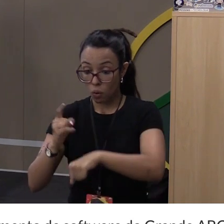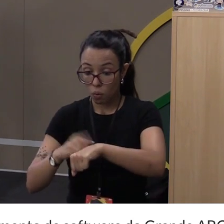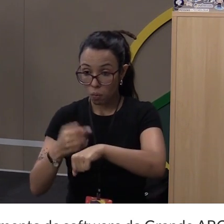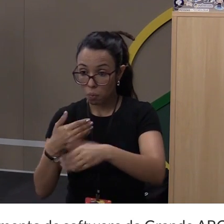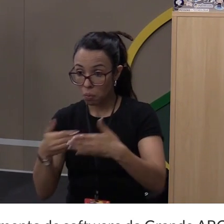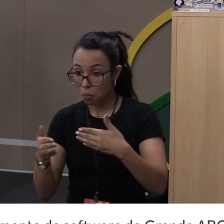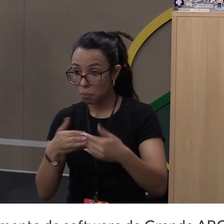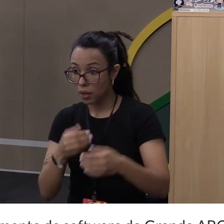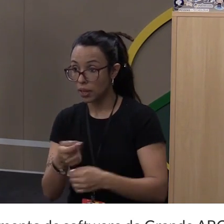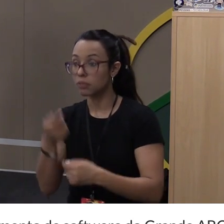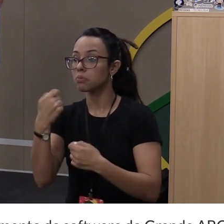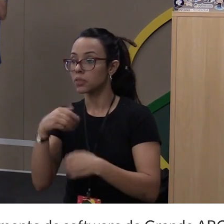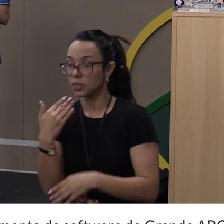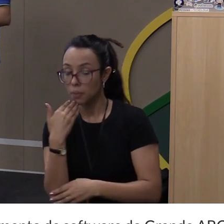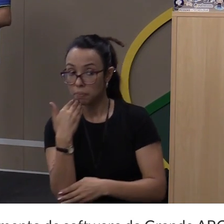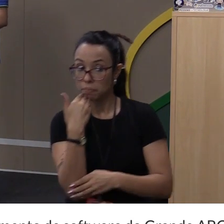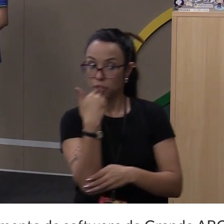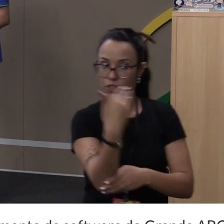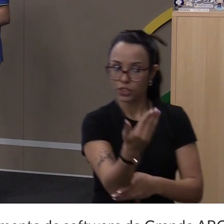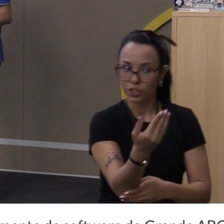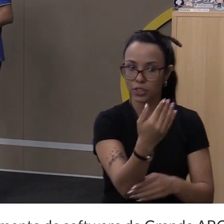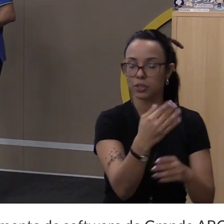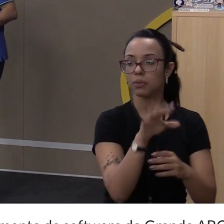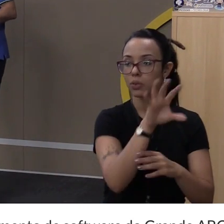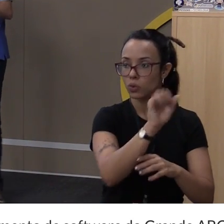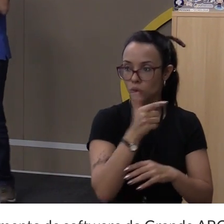falar com algum servidor para pegar essas informações.